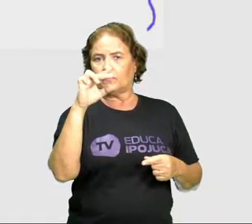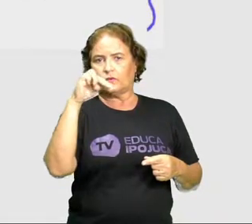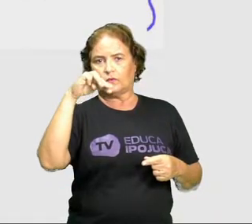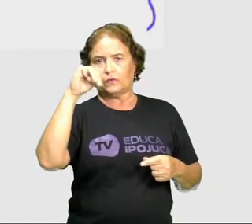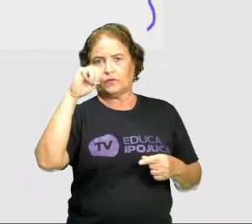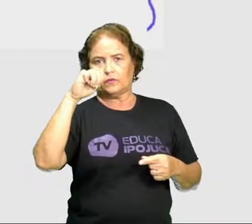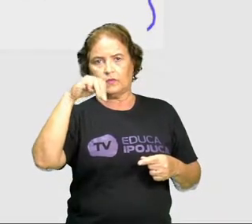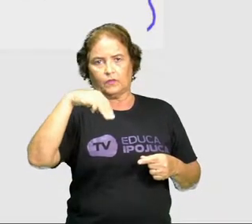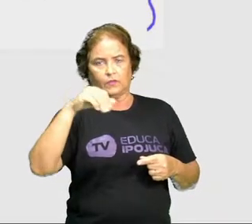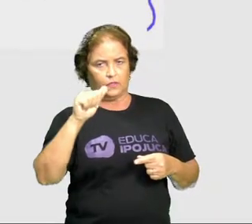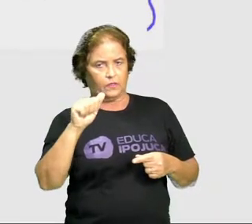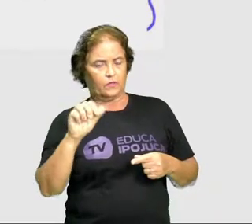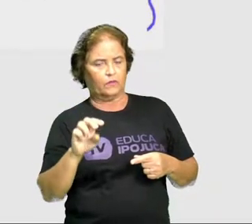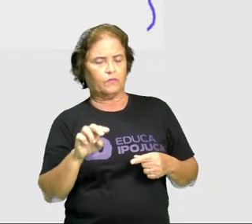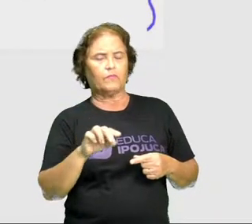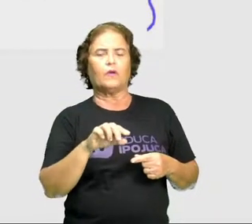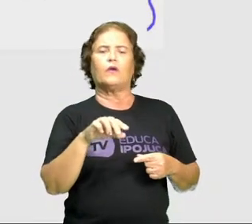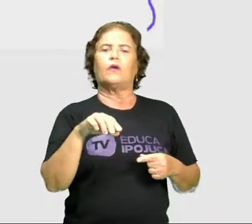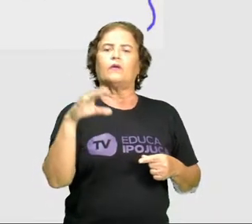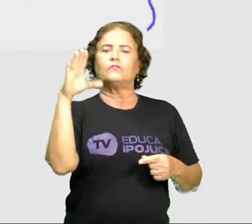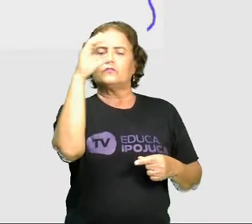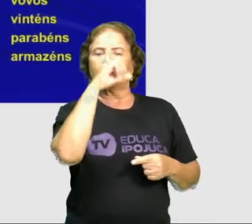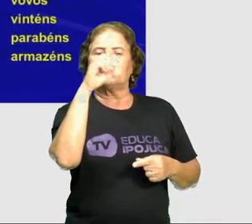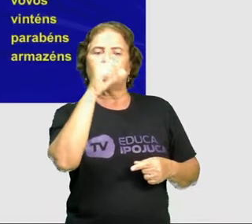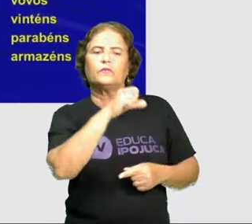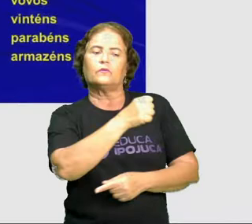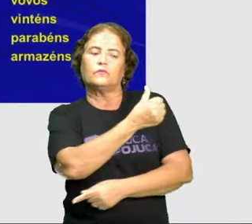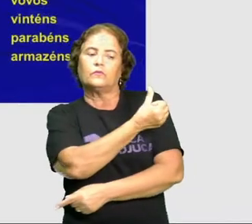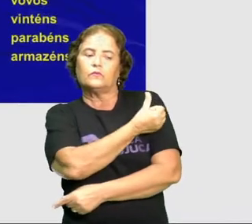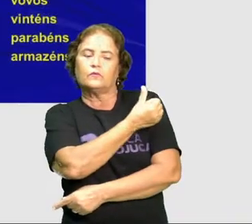sétimo ano. Por enquanto a gente só tem uma noção, tá?